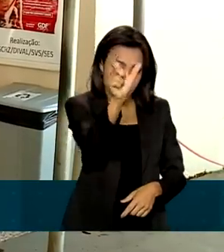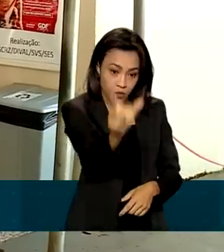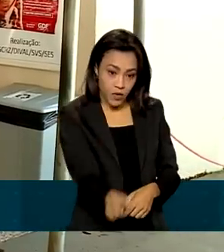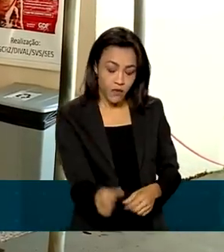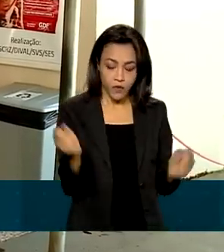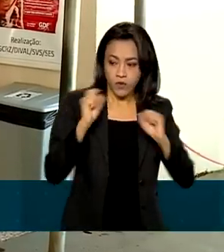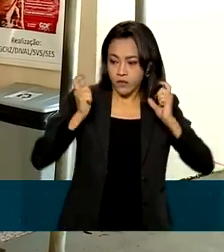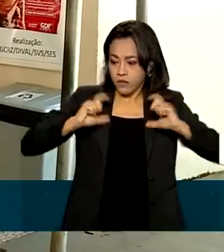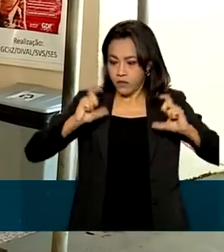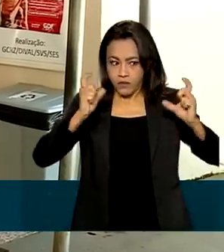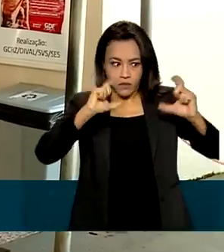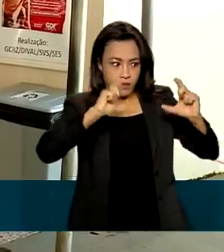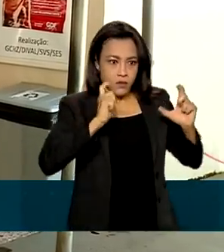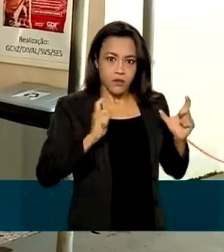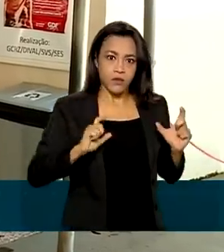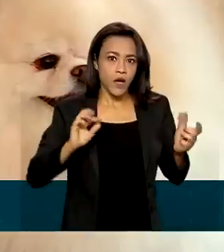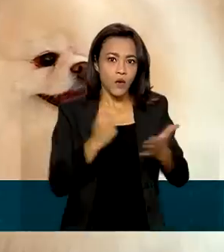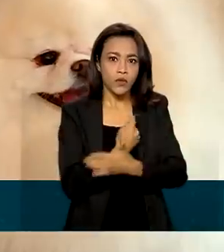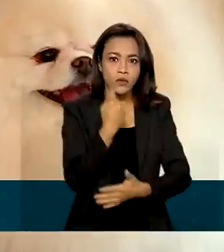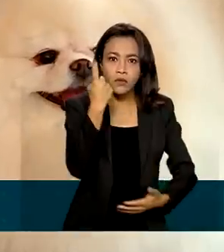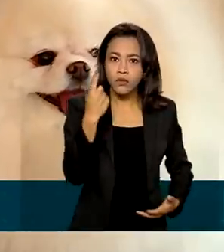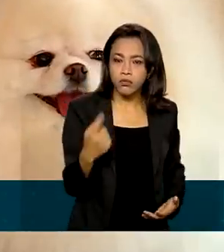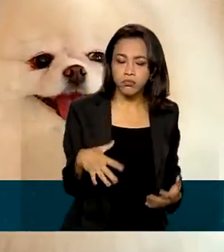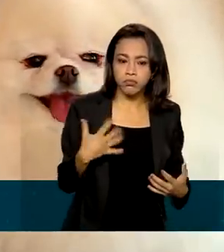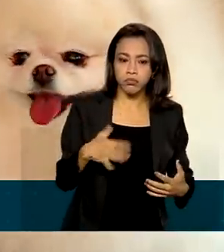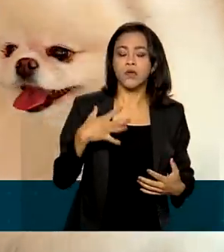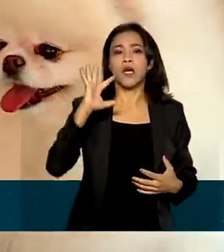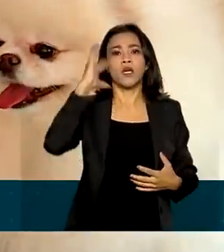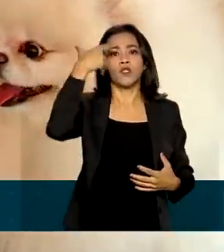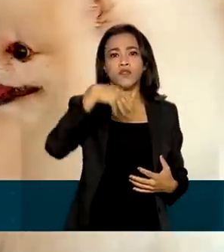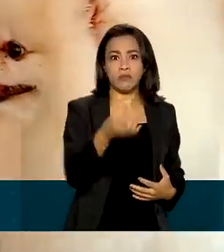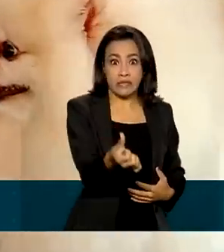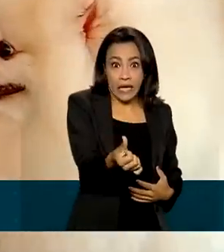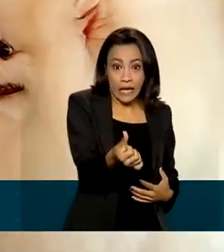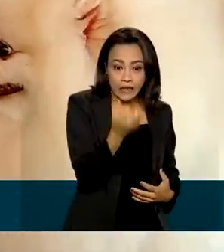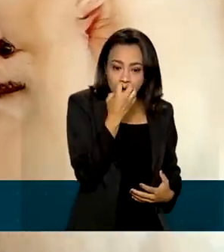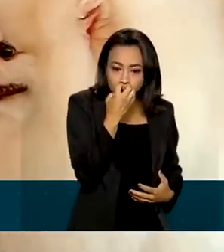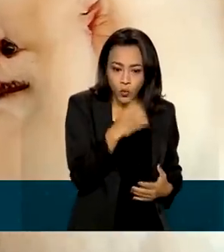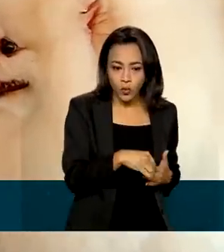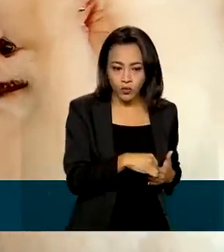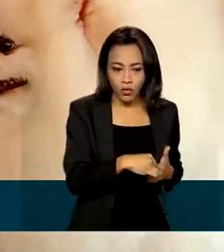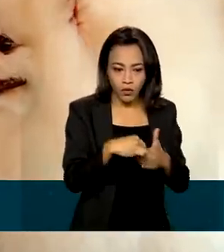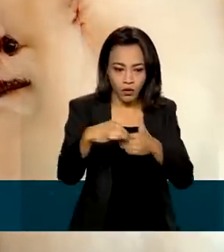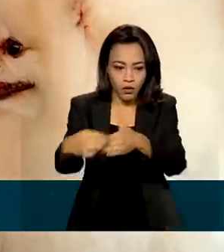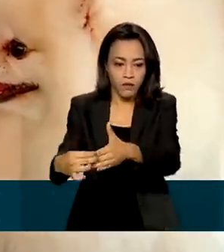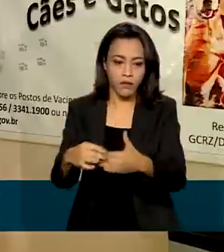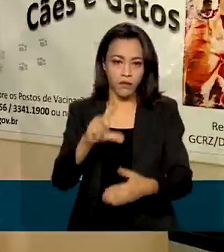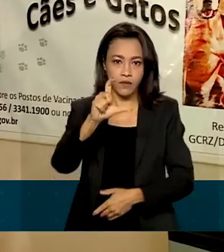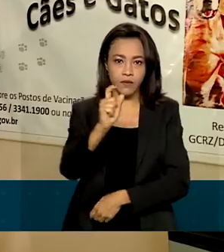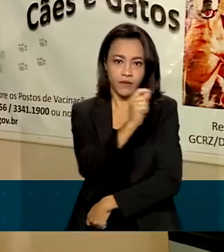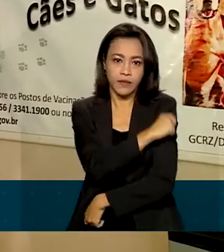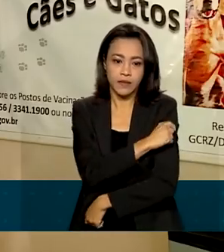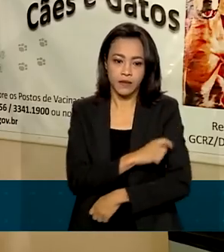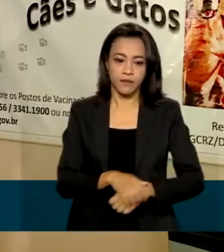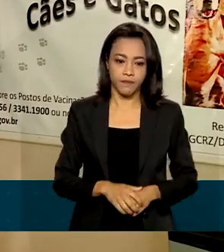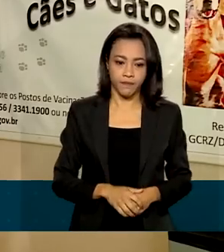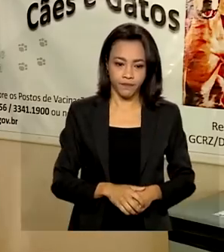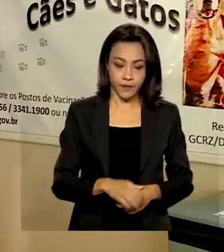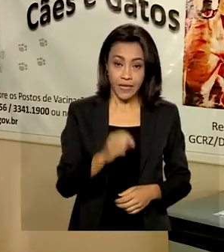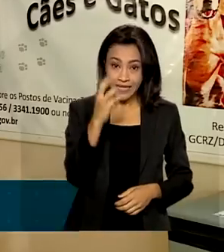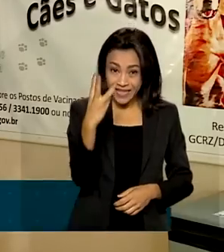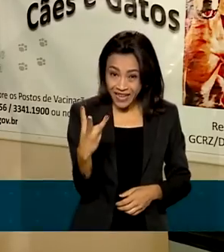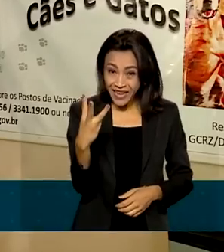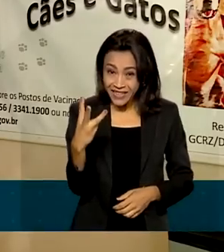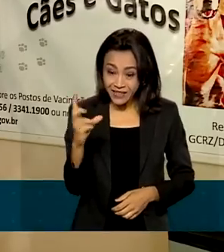ficou assustada com a confirmação do caso e decidiu levar os seis cachorros para vacinarem contra a doença. Três estavam com a vacina